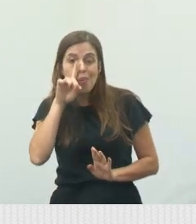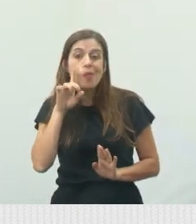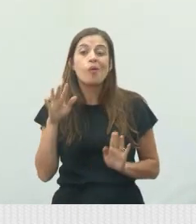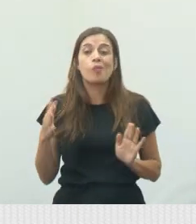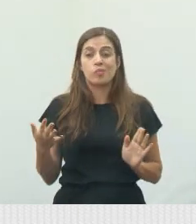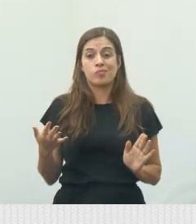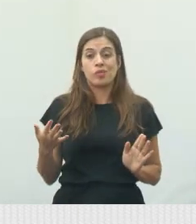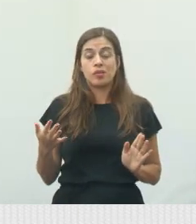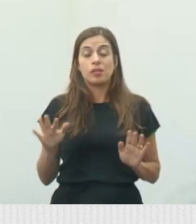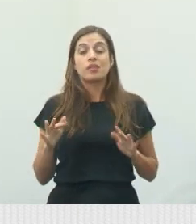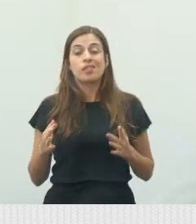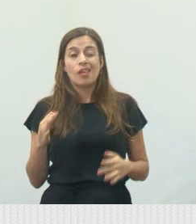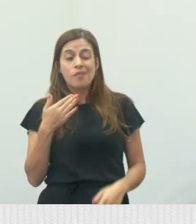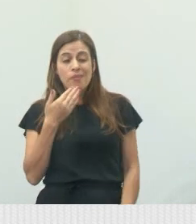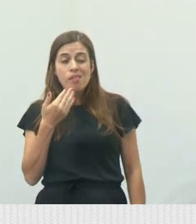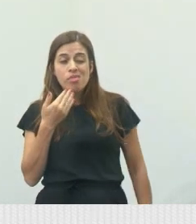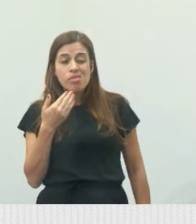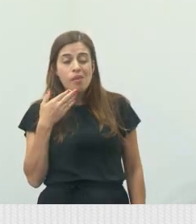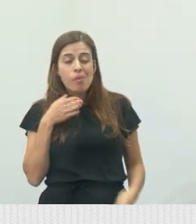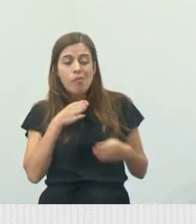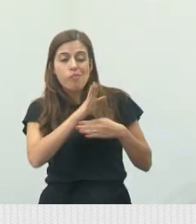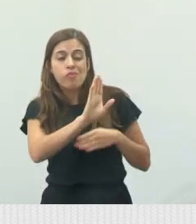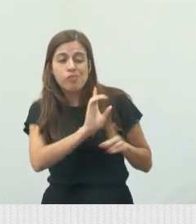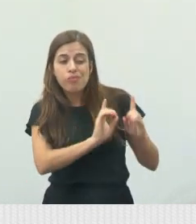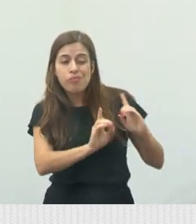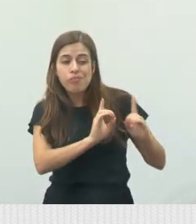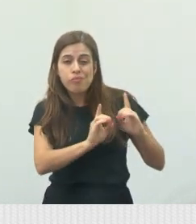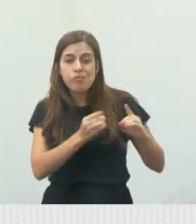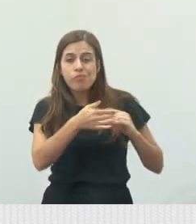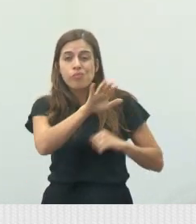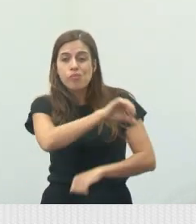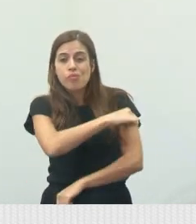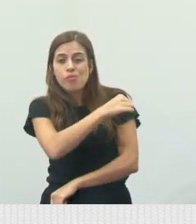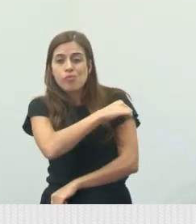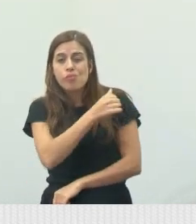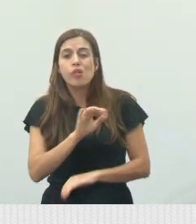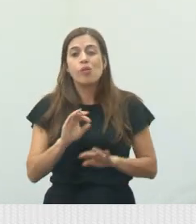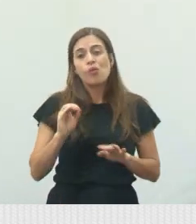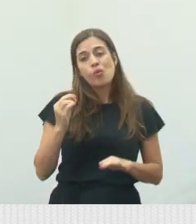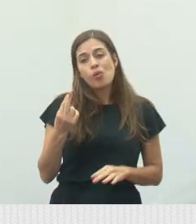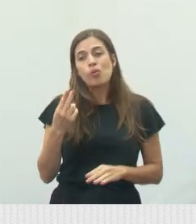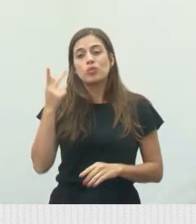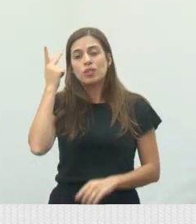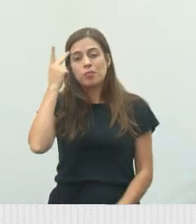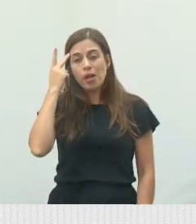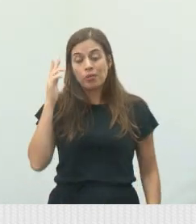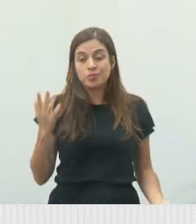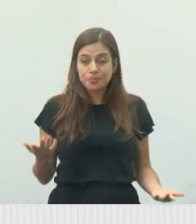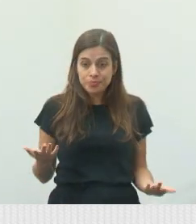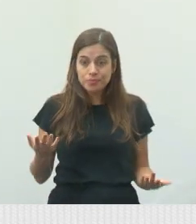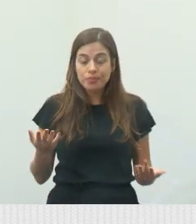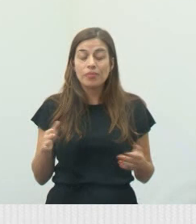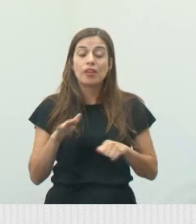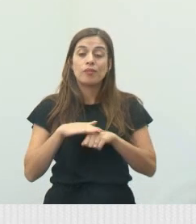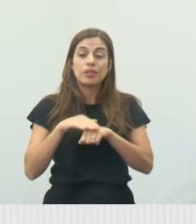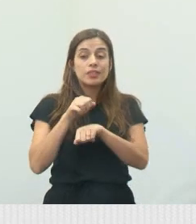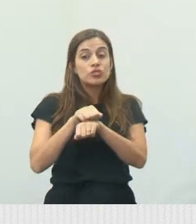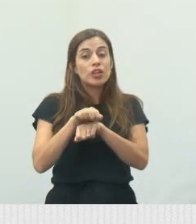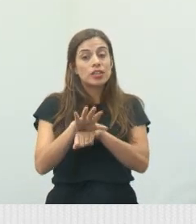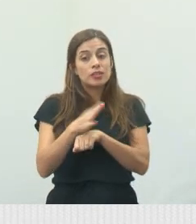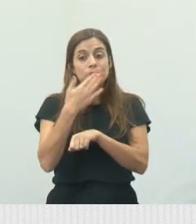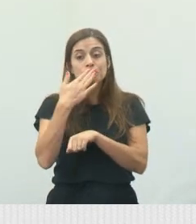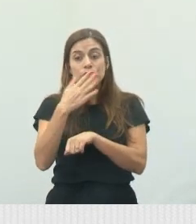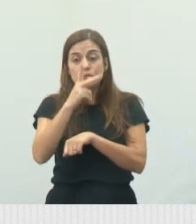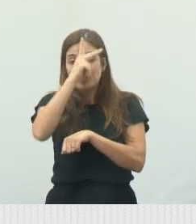e ali é muito fácil para o pessoal pegar a Dutra, sentido Rio de Janeiro, sentido São Paulo. Então, fiz essa indicação, pedi para a